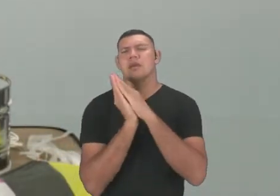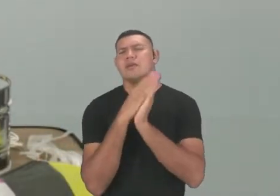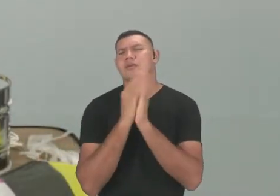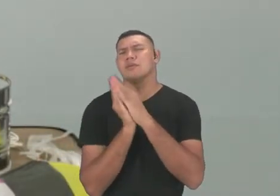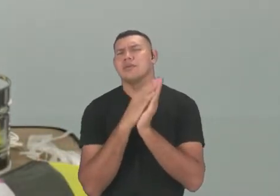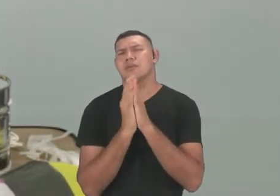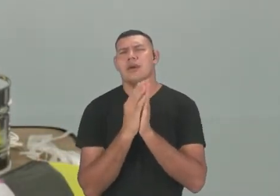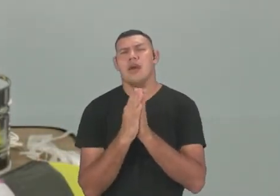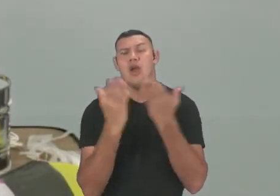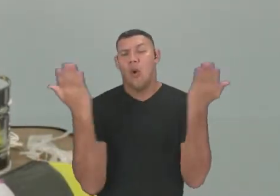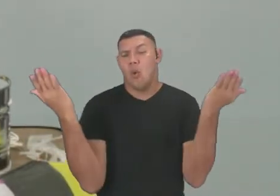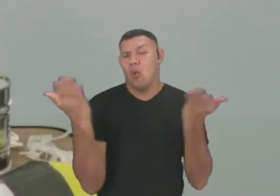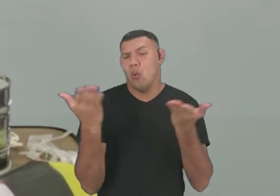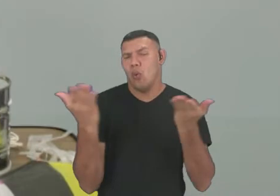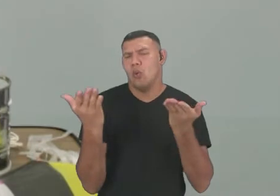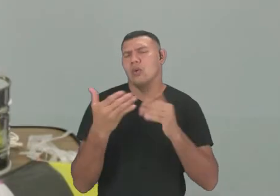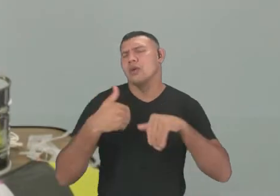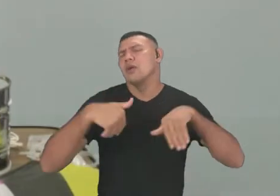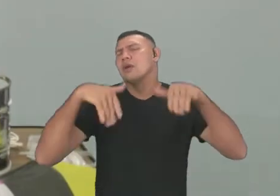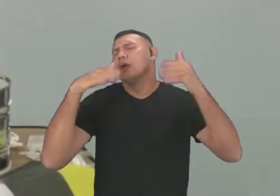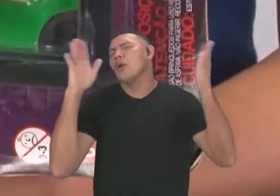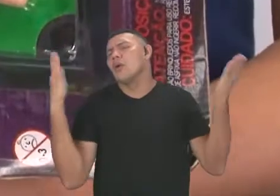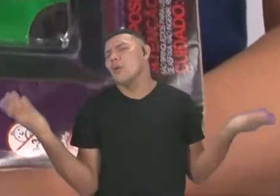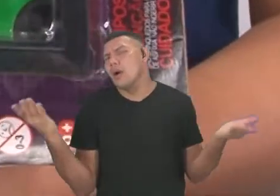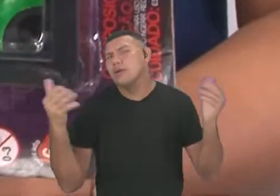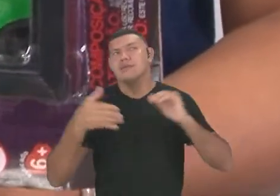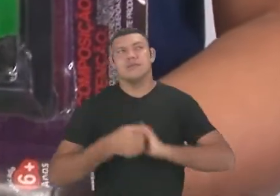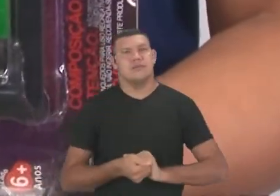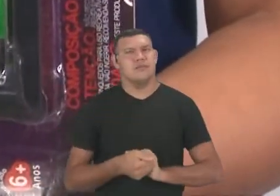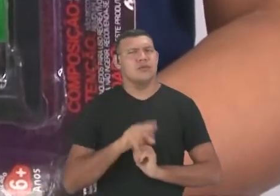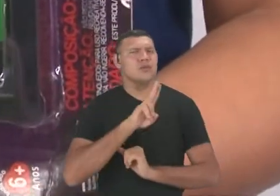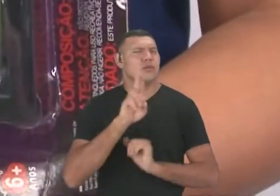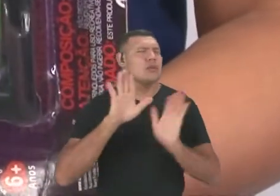assim, bem atual, é este aqui. Alguém sabe o nome dele?